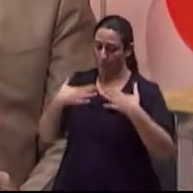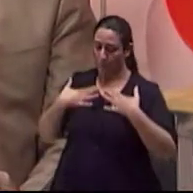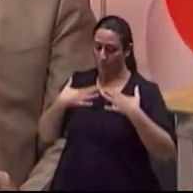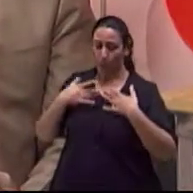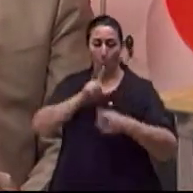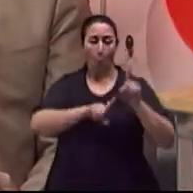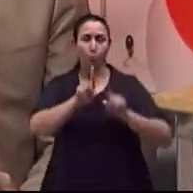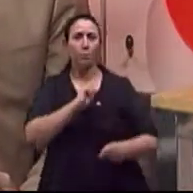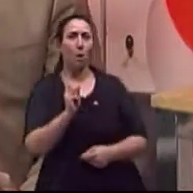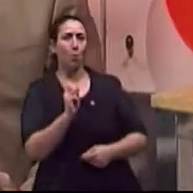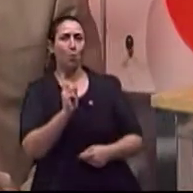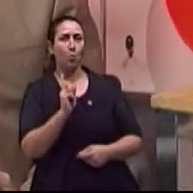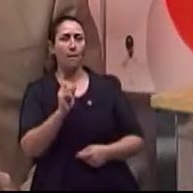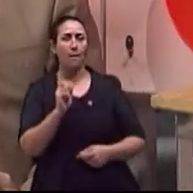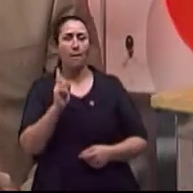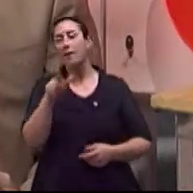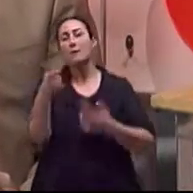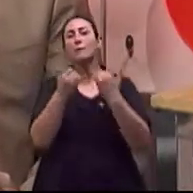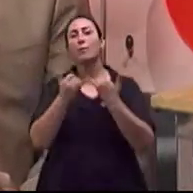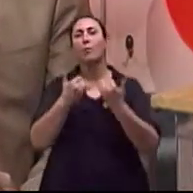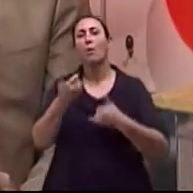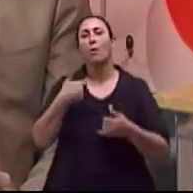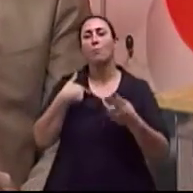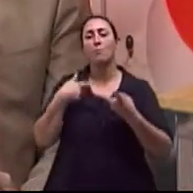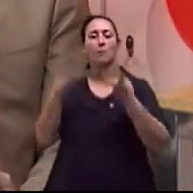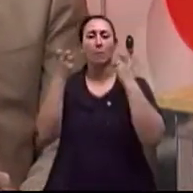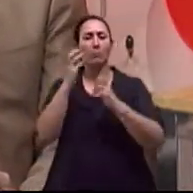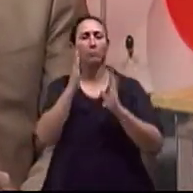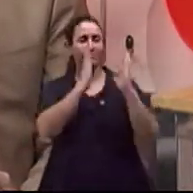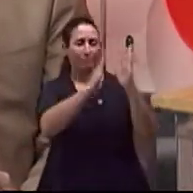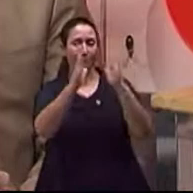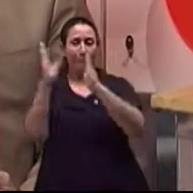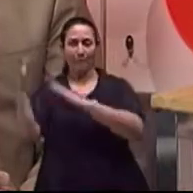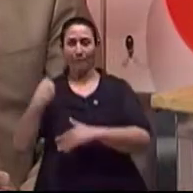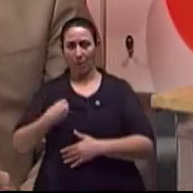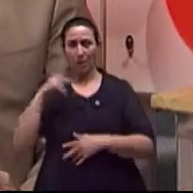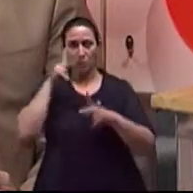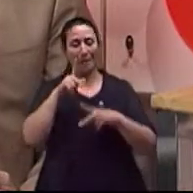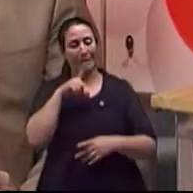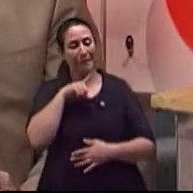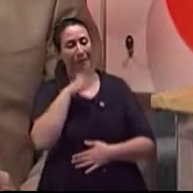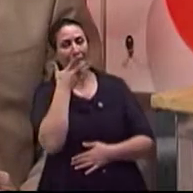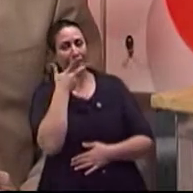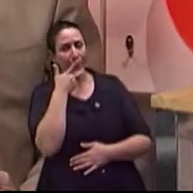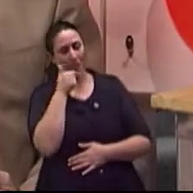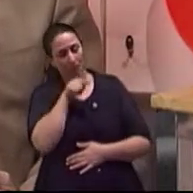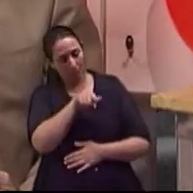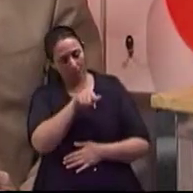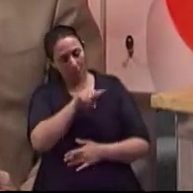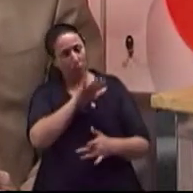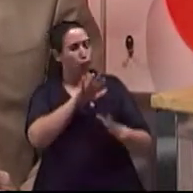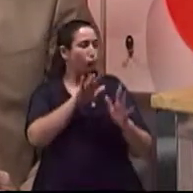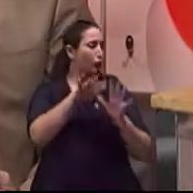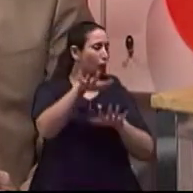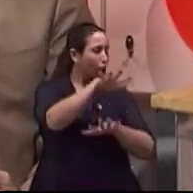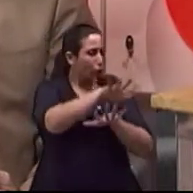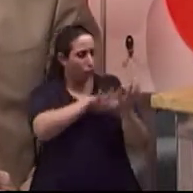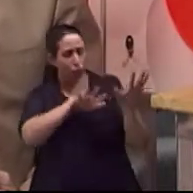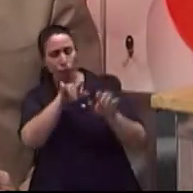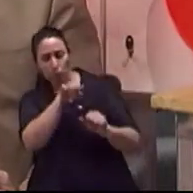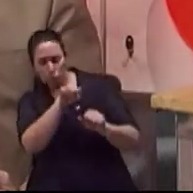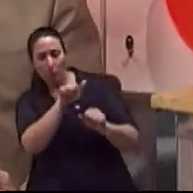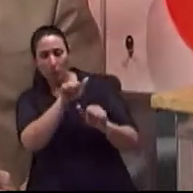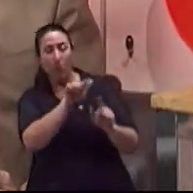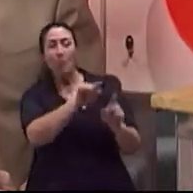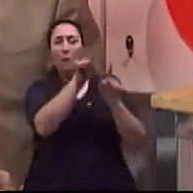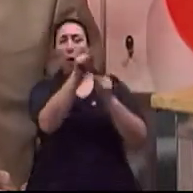Então, se eu observar, por exemplo, fases da vida de uma pessoa Na infância, nós temos uma determinada dinâmica Alguns traços prevalecem